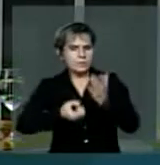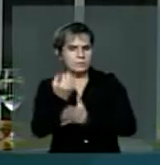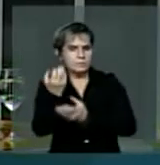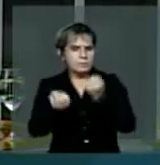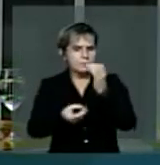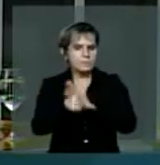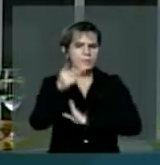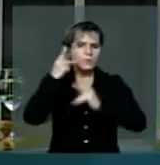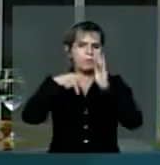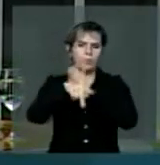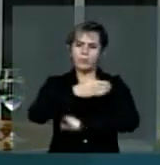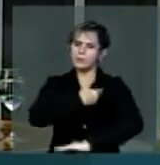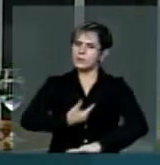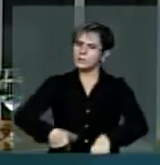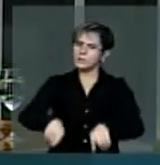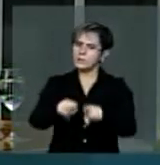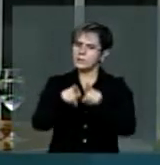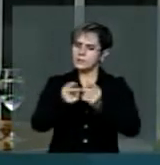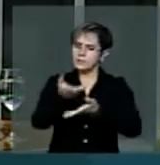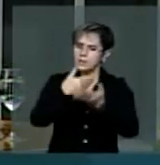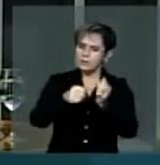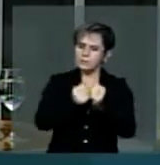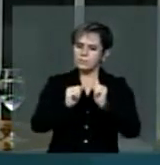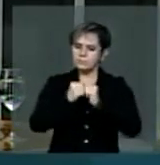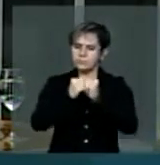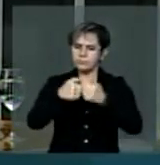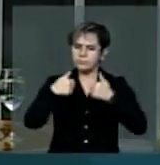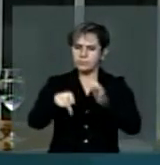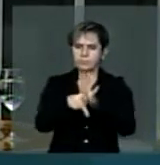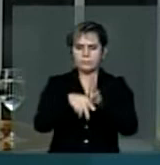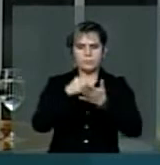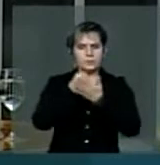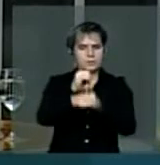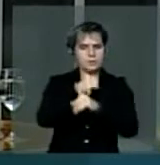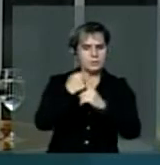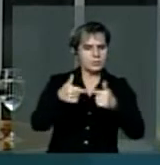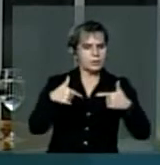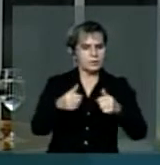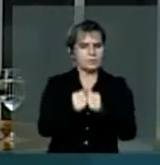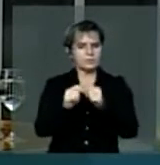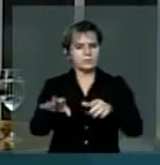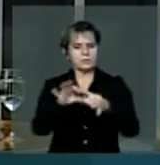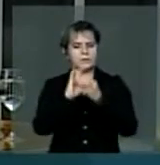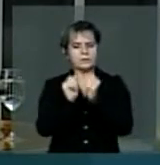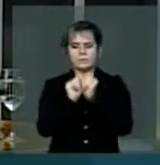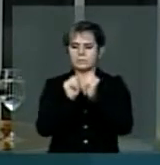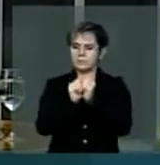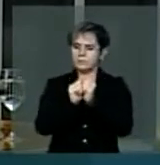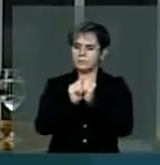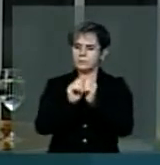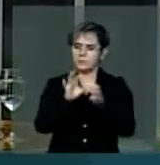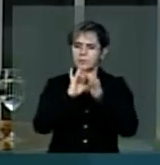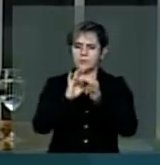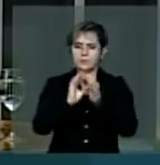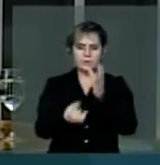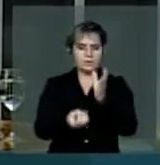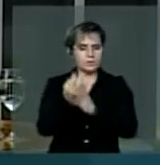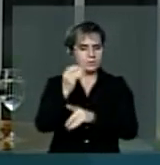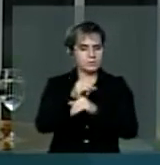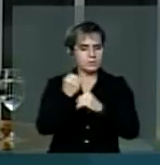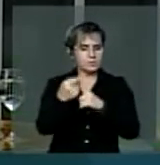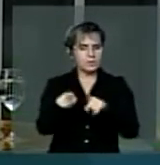públicas, Mobilizador das lutas sociais E com forte inserção nos movimentos sociais e nas